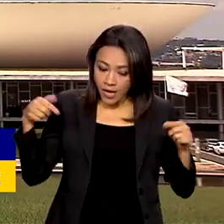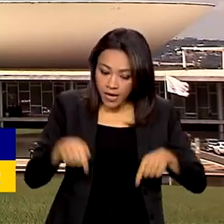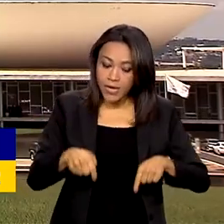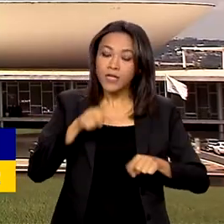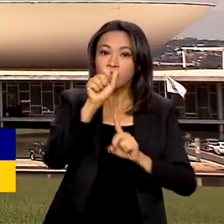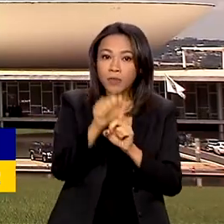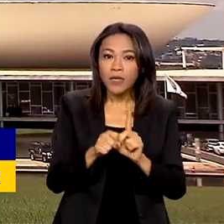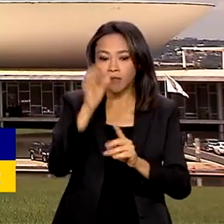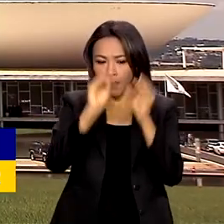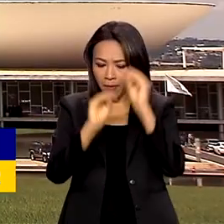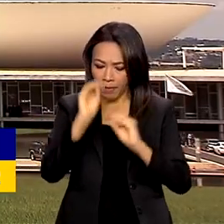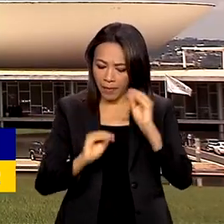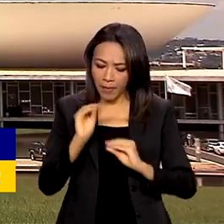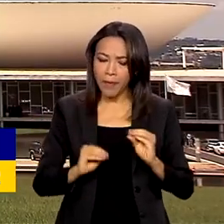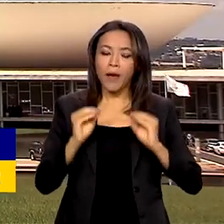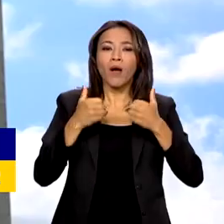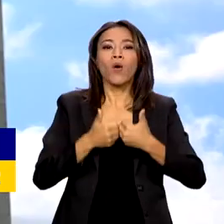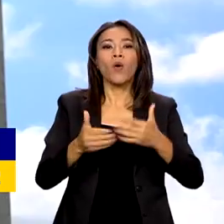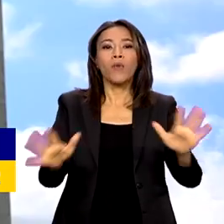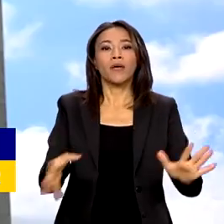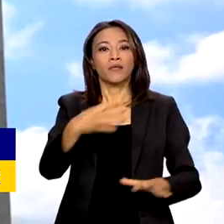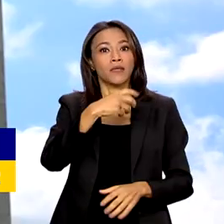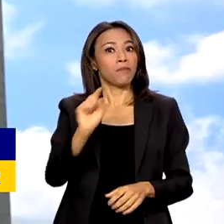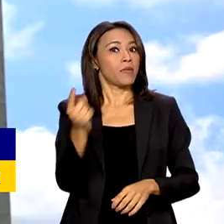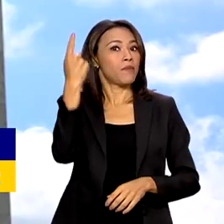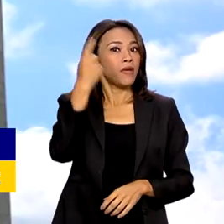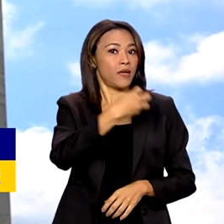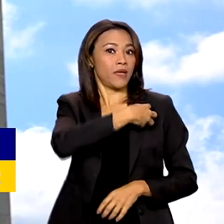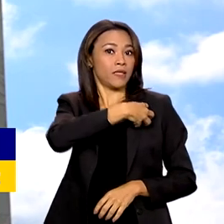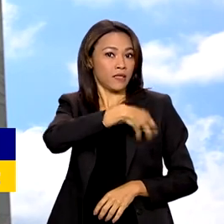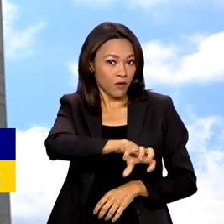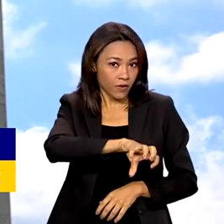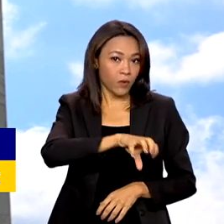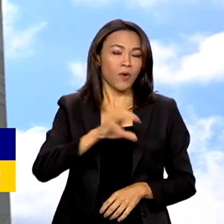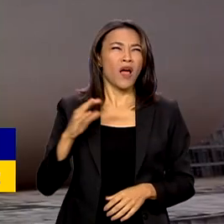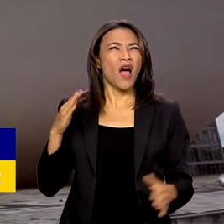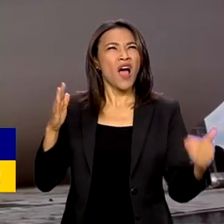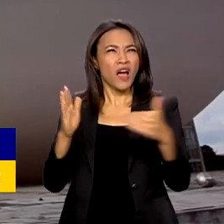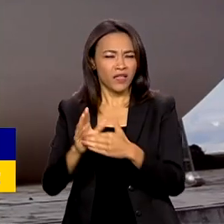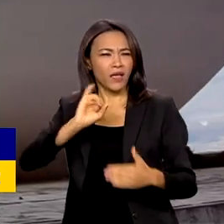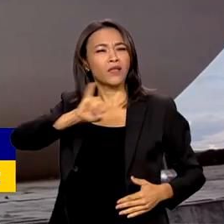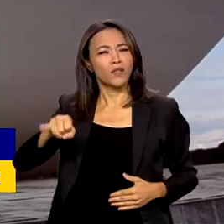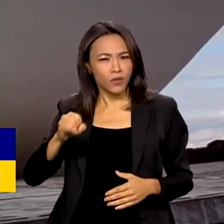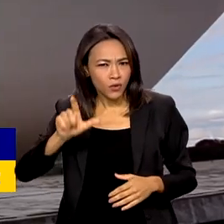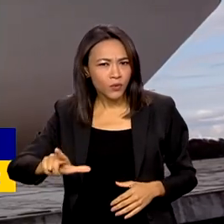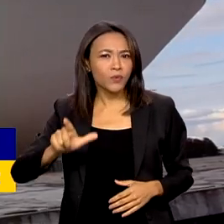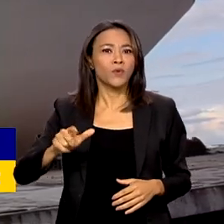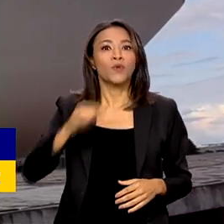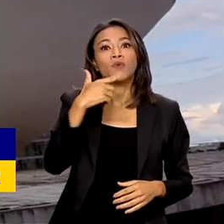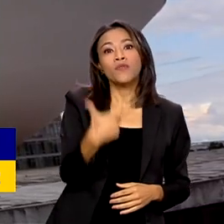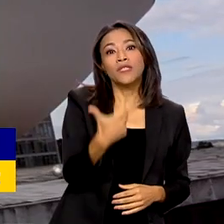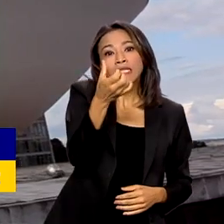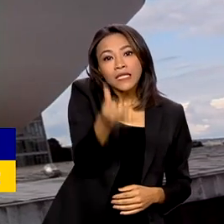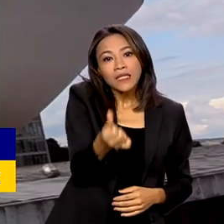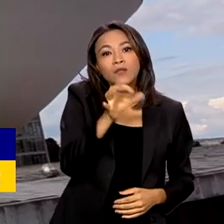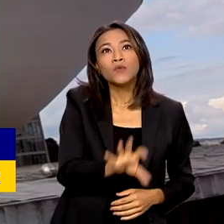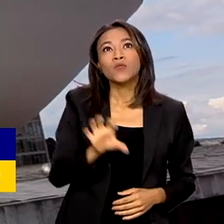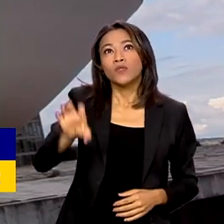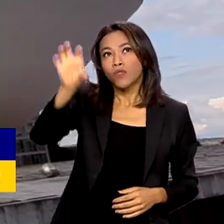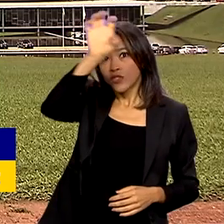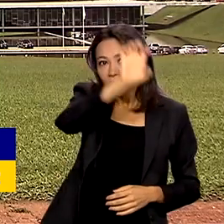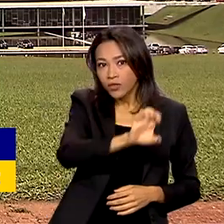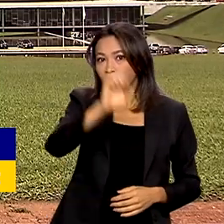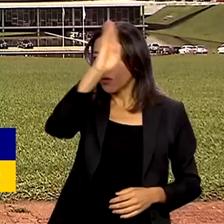plenária acontece em Salvador, na Bahia. Até julho, serão feitas reuniões nas outras 26 unidades da